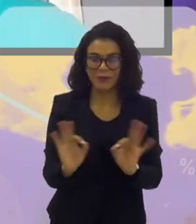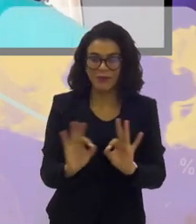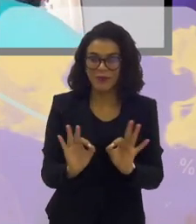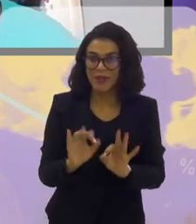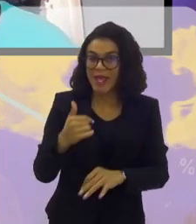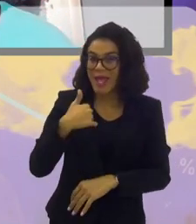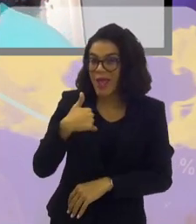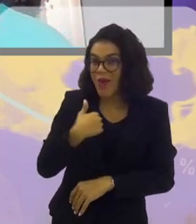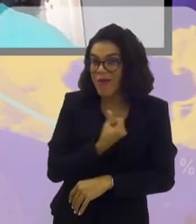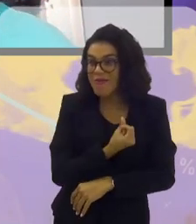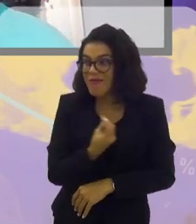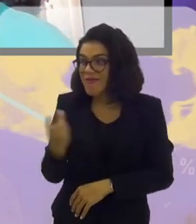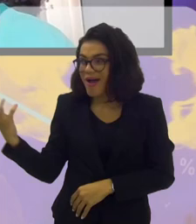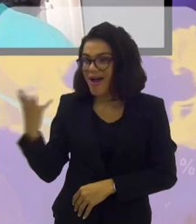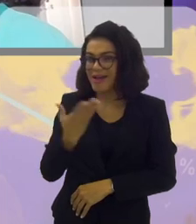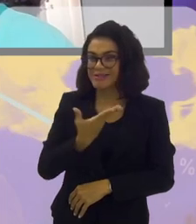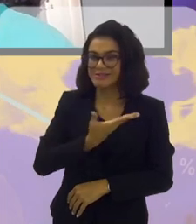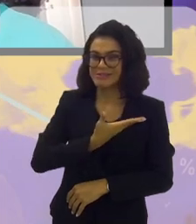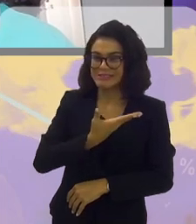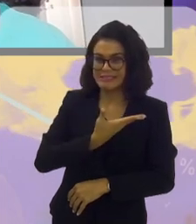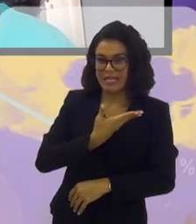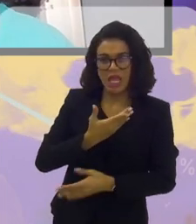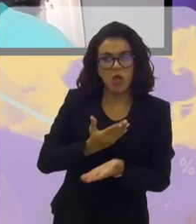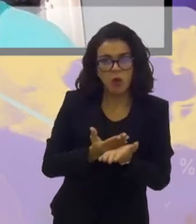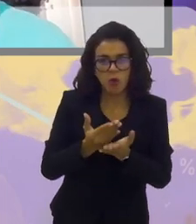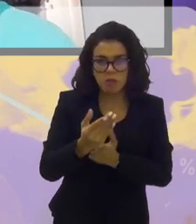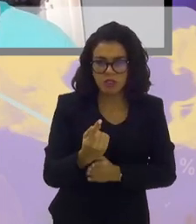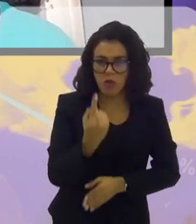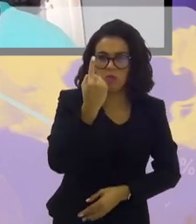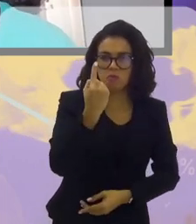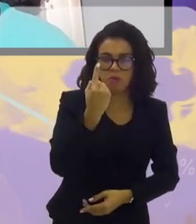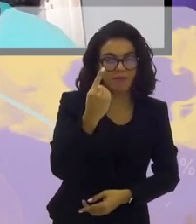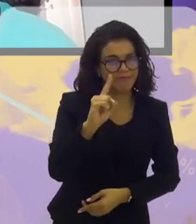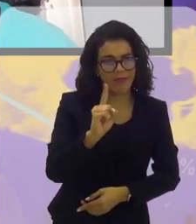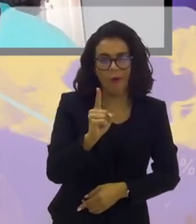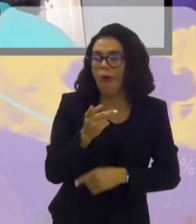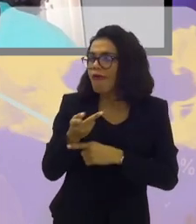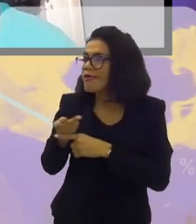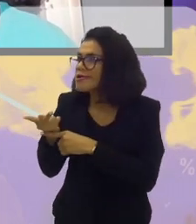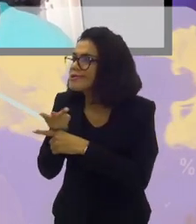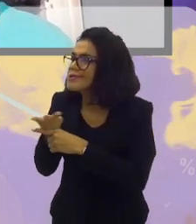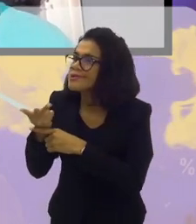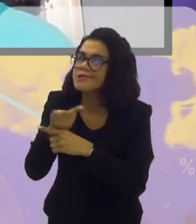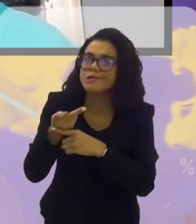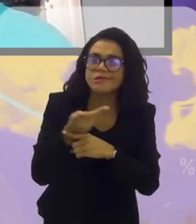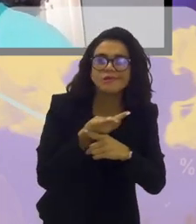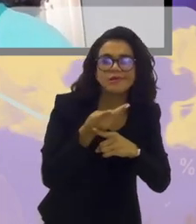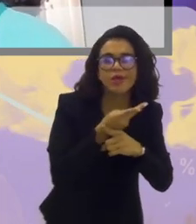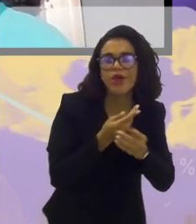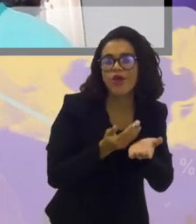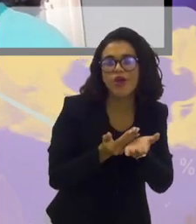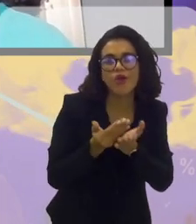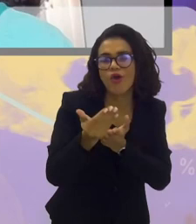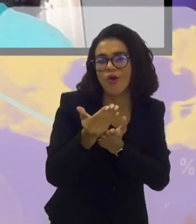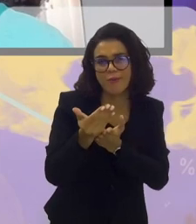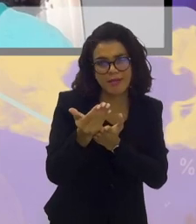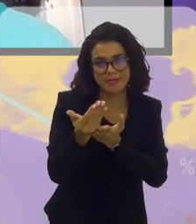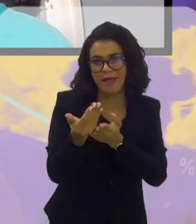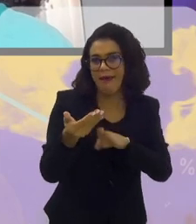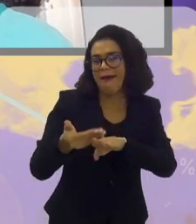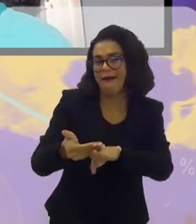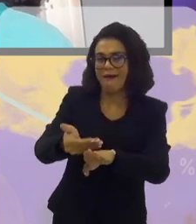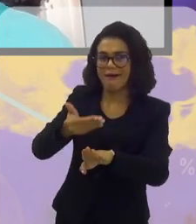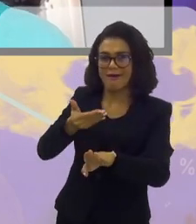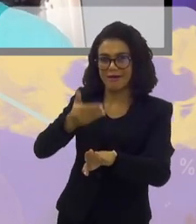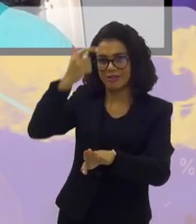Eu e muitos companheiros, não fui eu que iniciei isso, eu fui atrás de alguns companheiros que começaram a trilhar esse